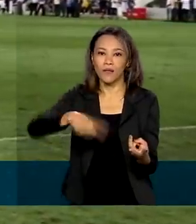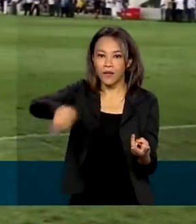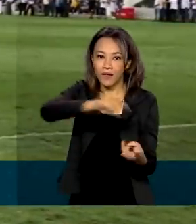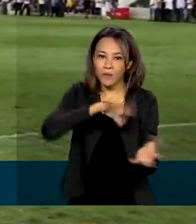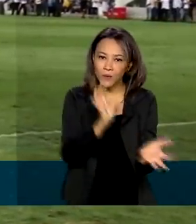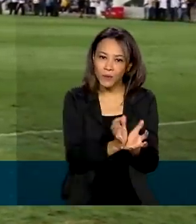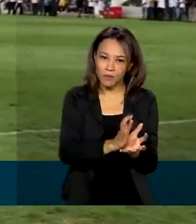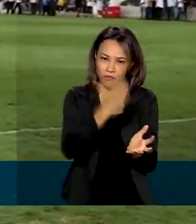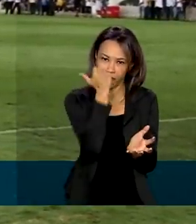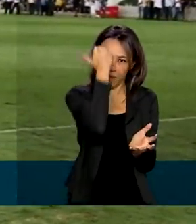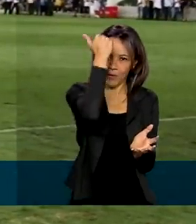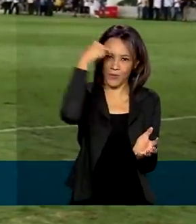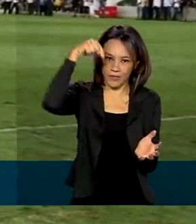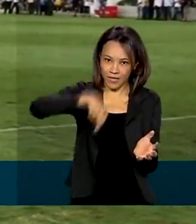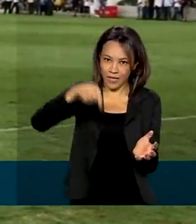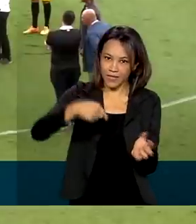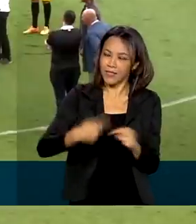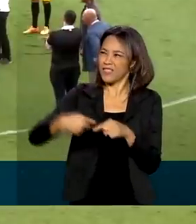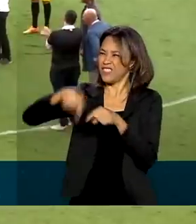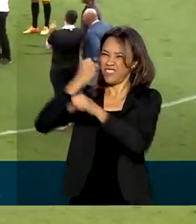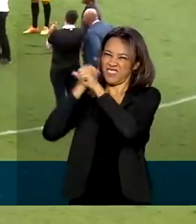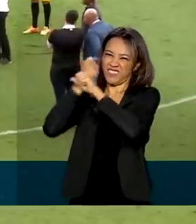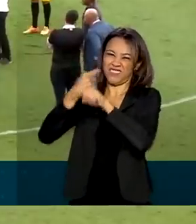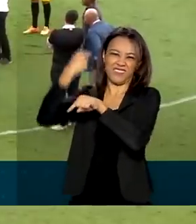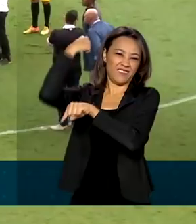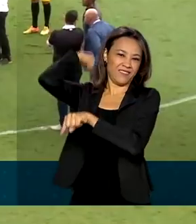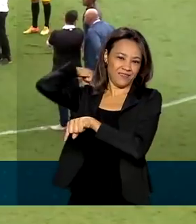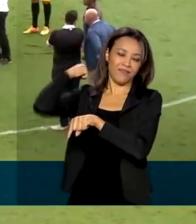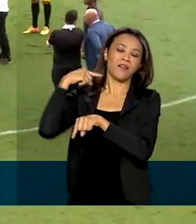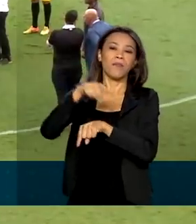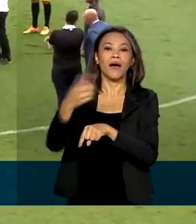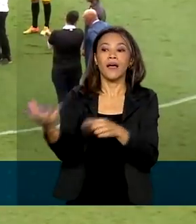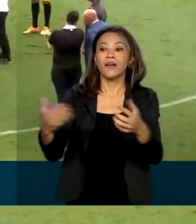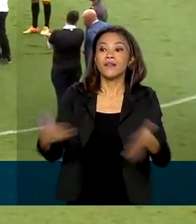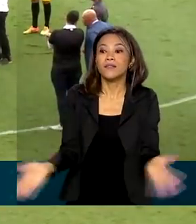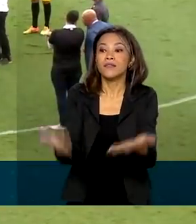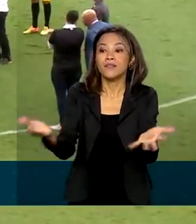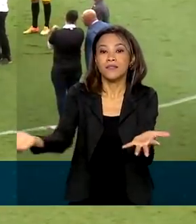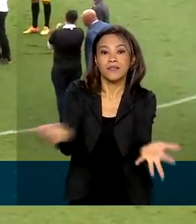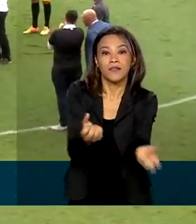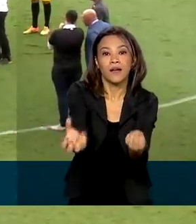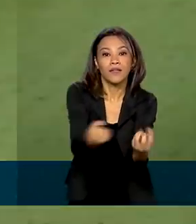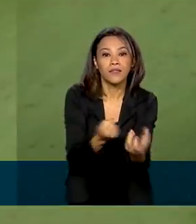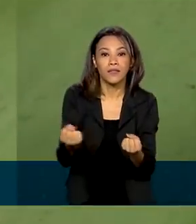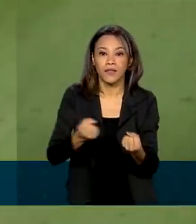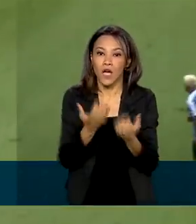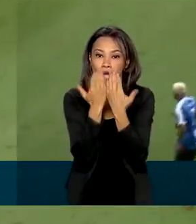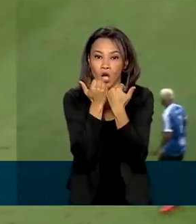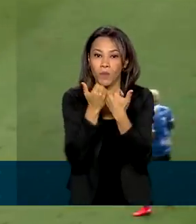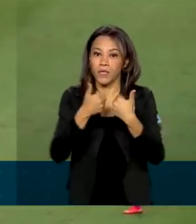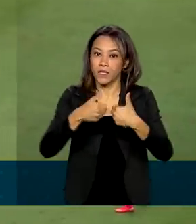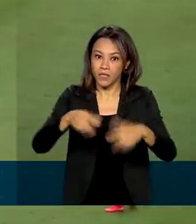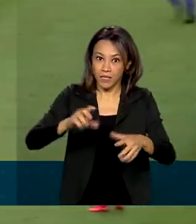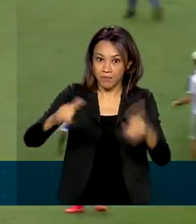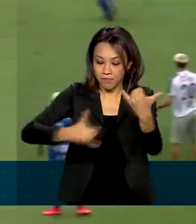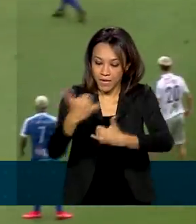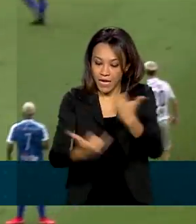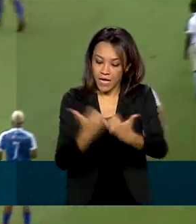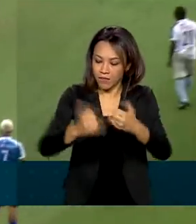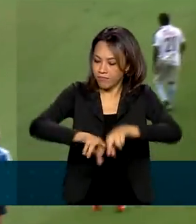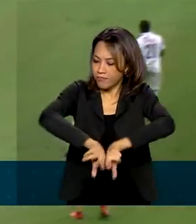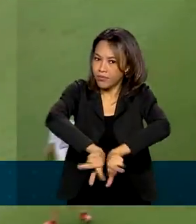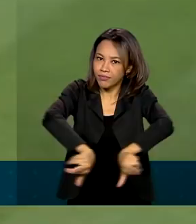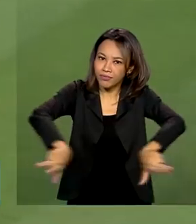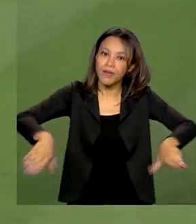e de outras gerações e celebridades para incentivar a arrecadação de alimentos e brinquedos. Os donativos vão atender